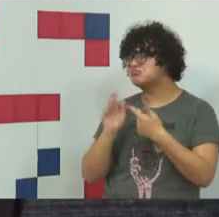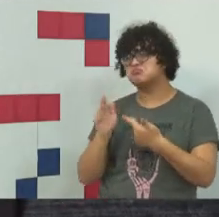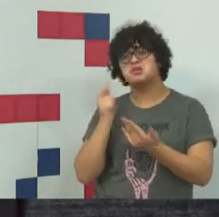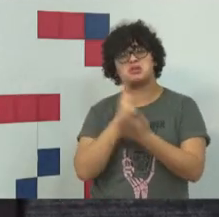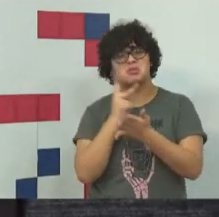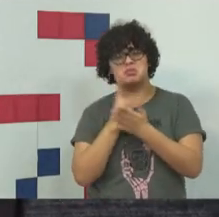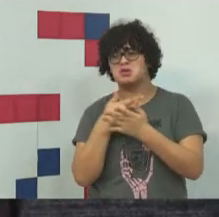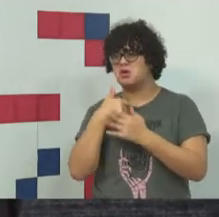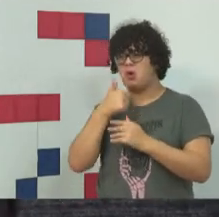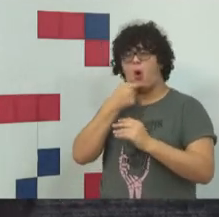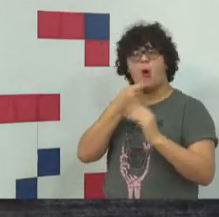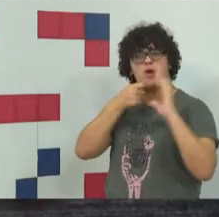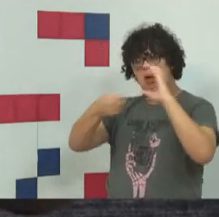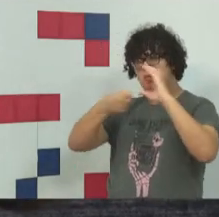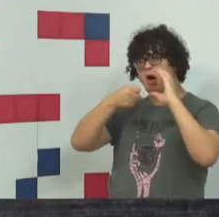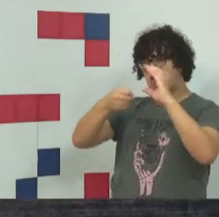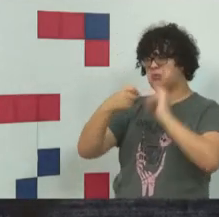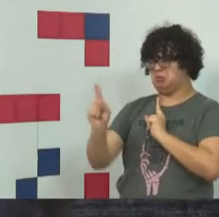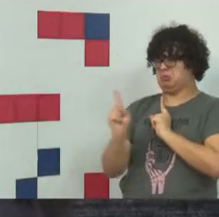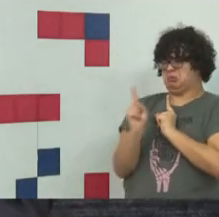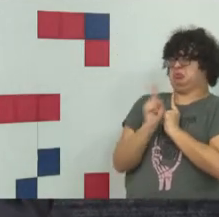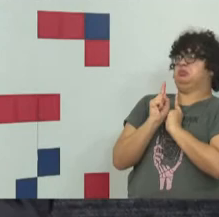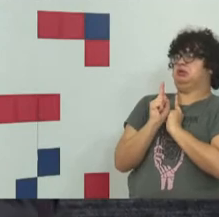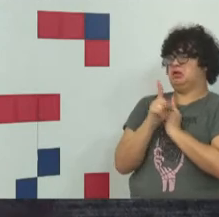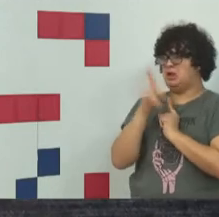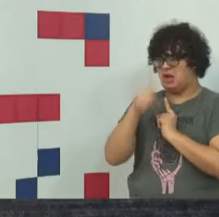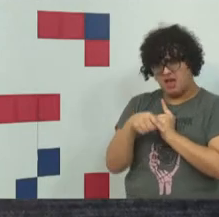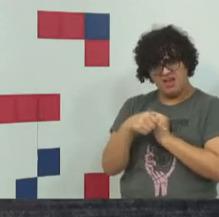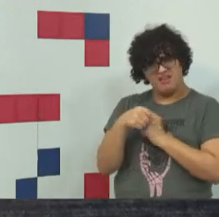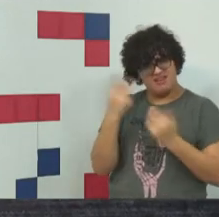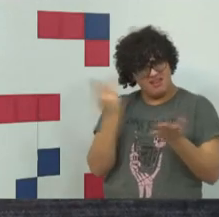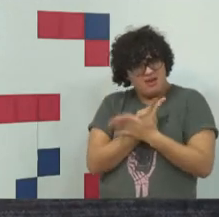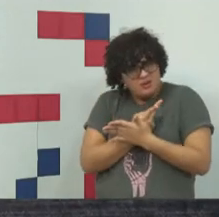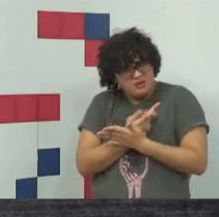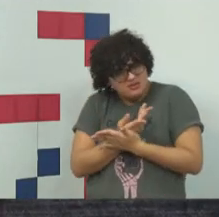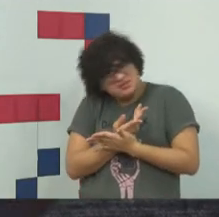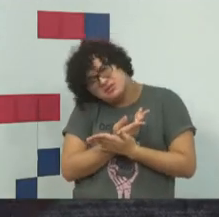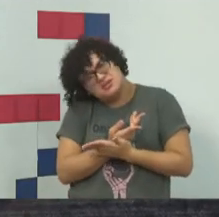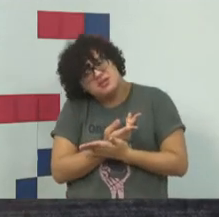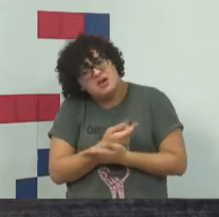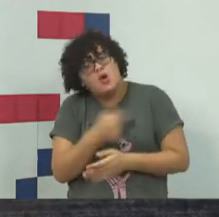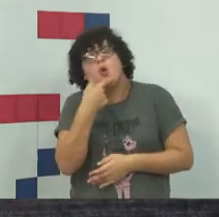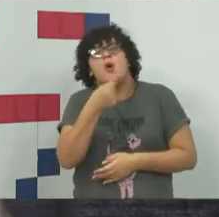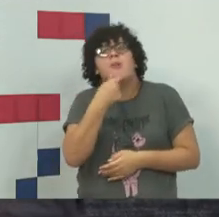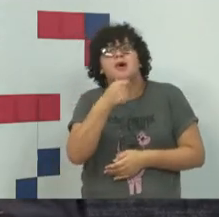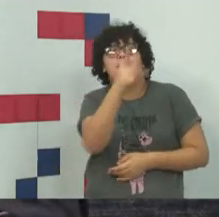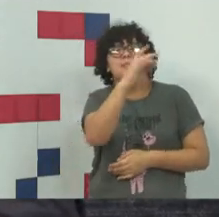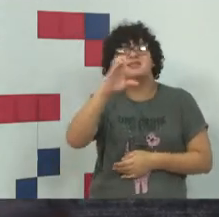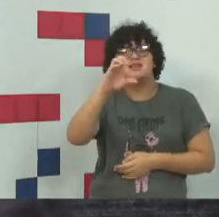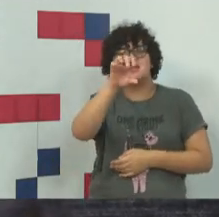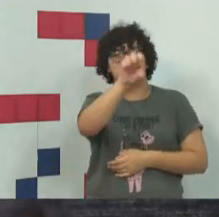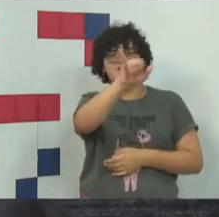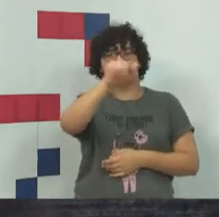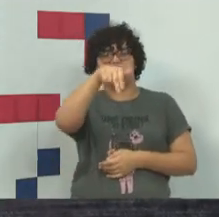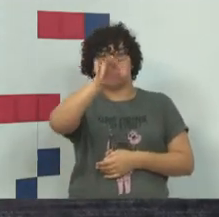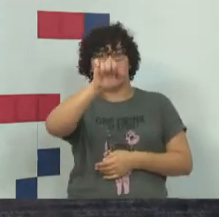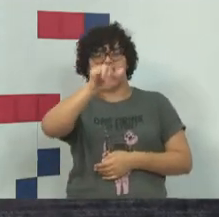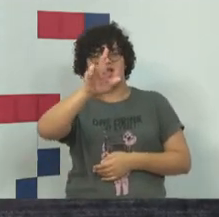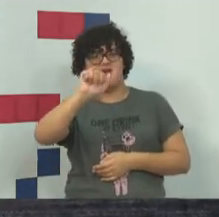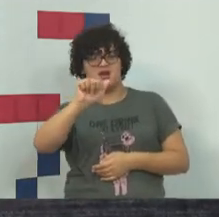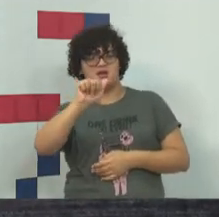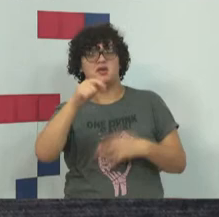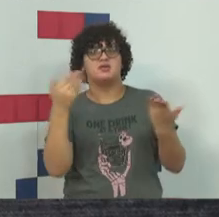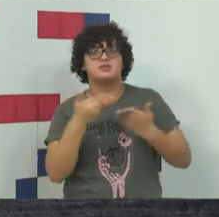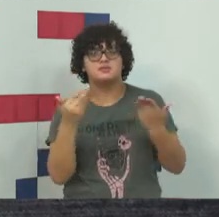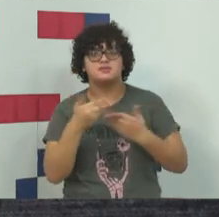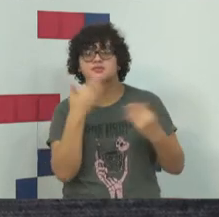repórter, e fala assim, tal coisa é um crime informático? Por exemplo, PC Siqueira cometeu algum crime informático? Na